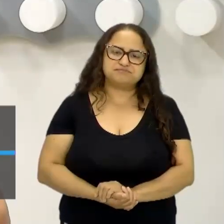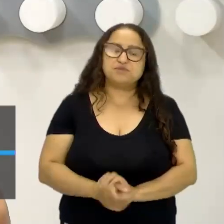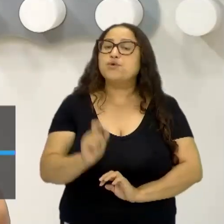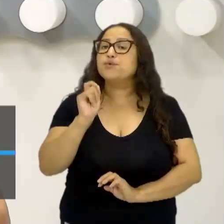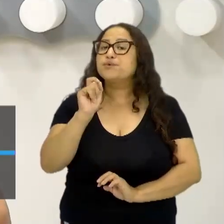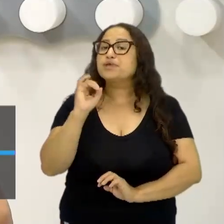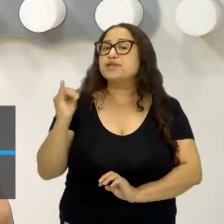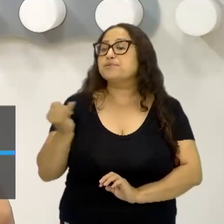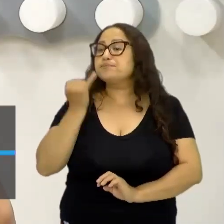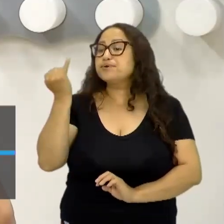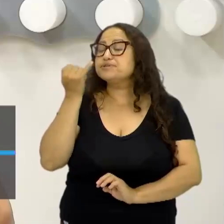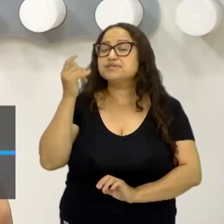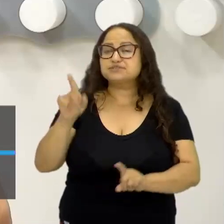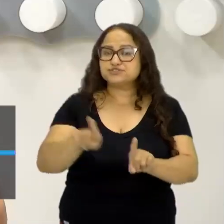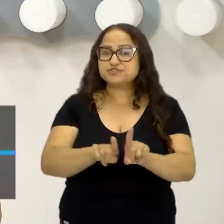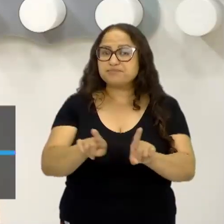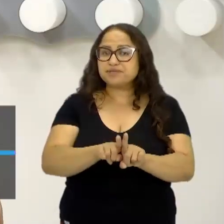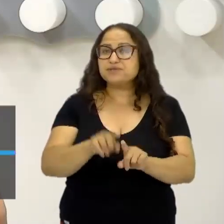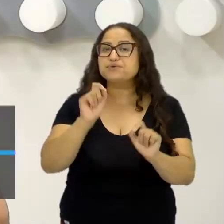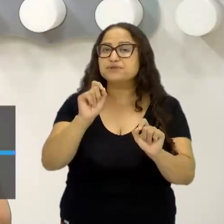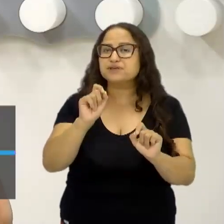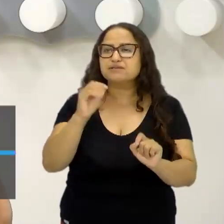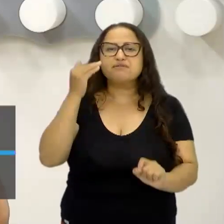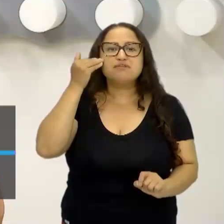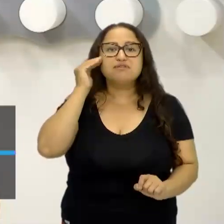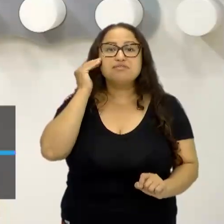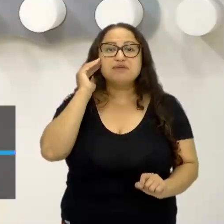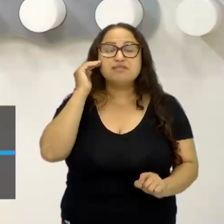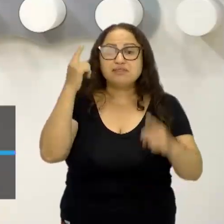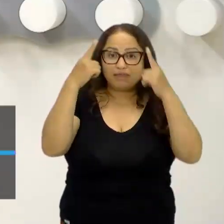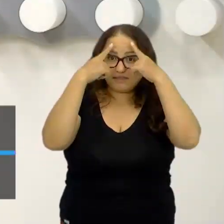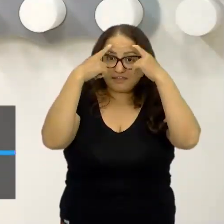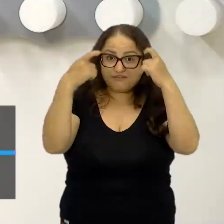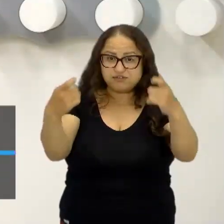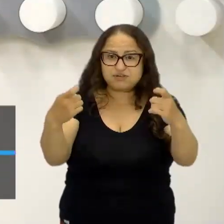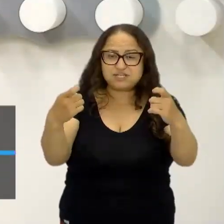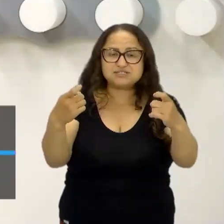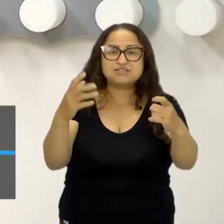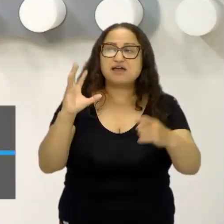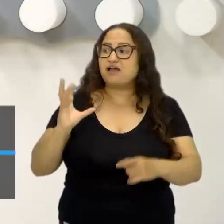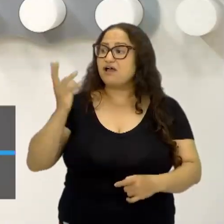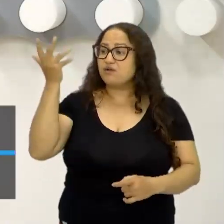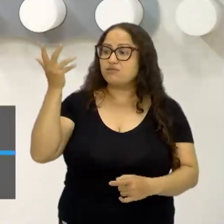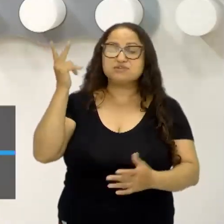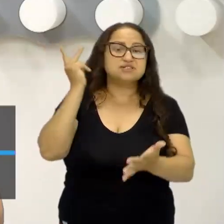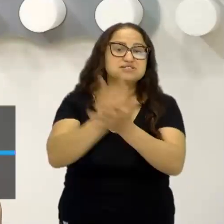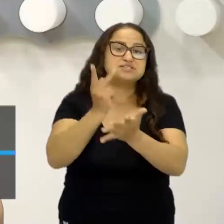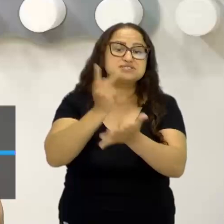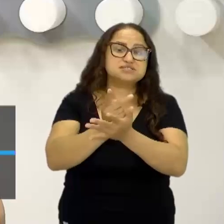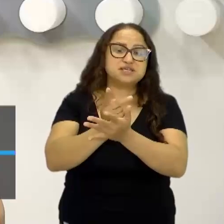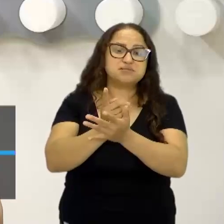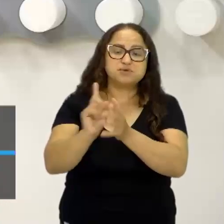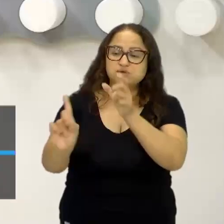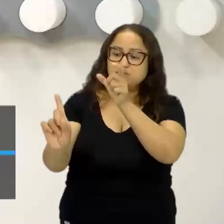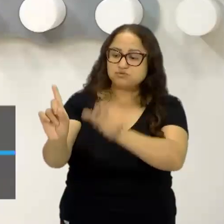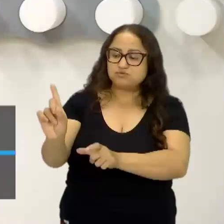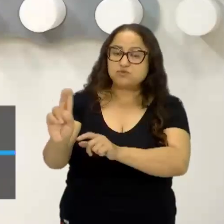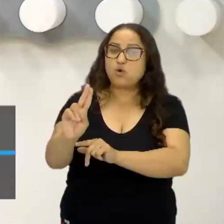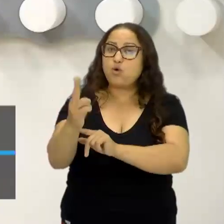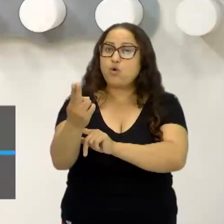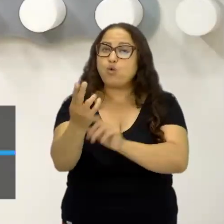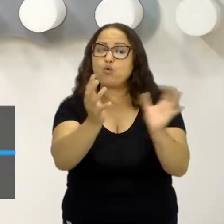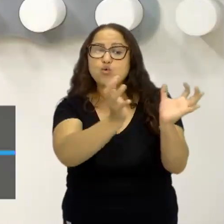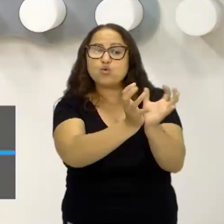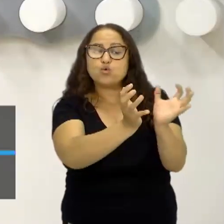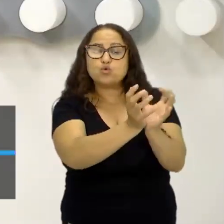importante é compreender que a violência, ela sempre acontece contra um indivíduo ou contra um grupo de